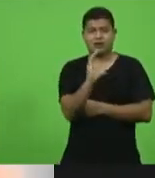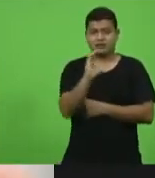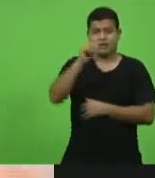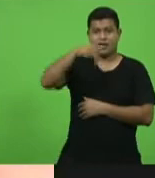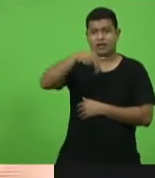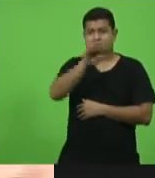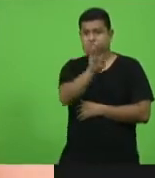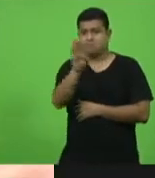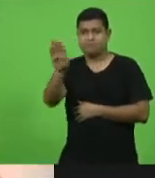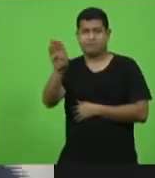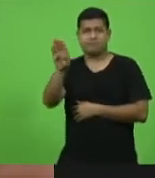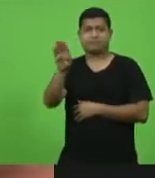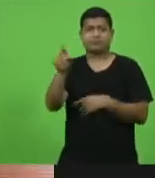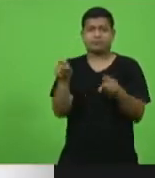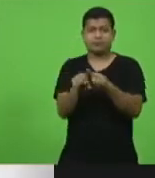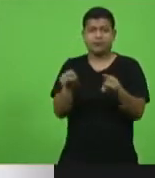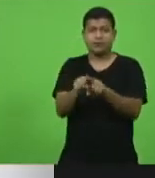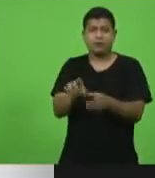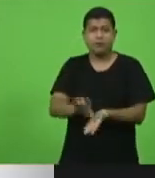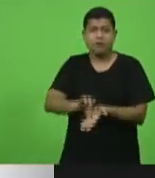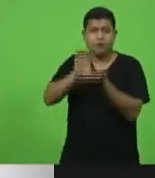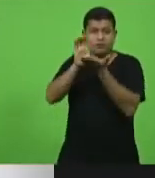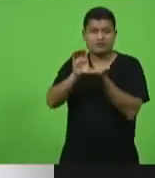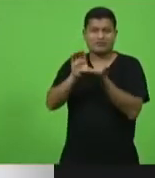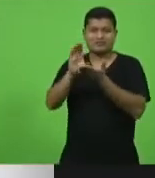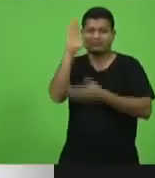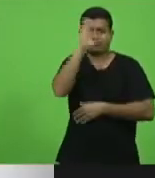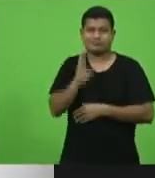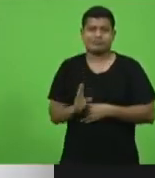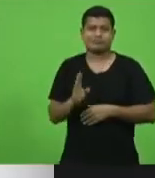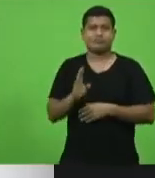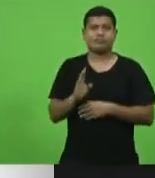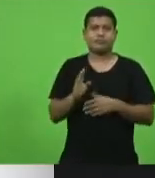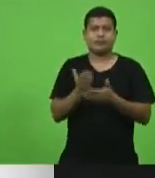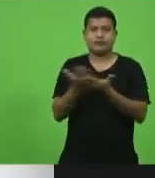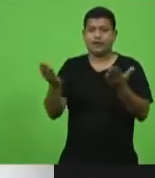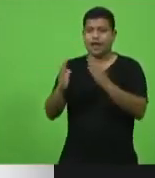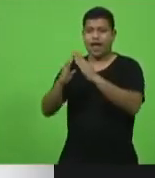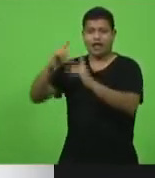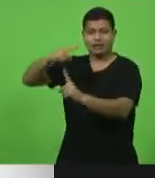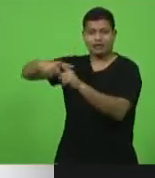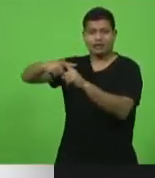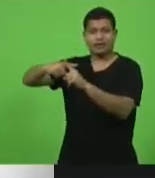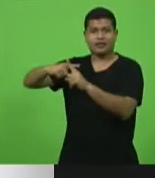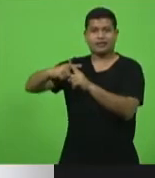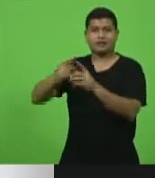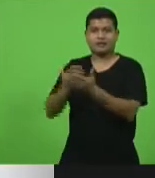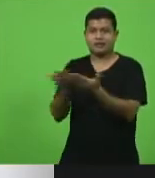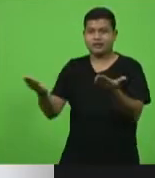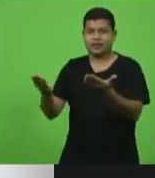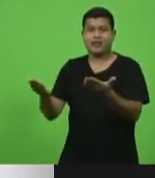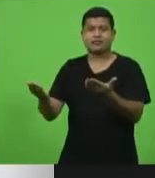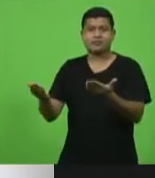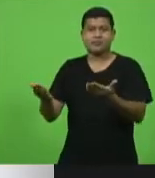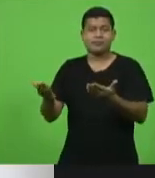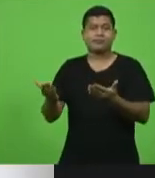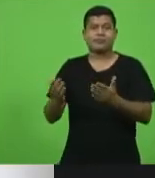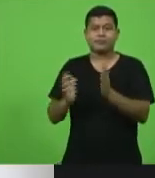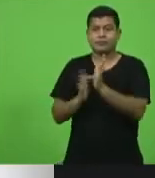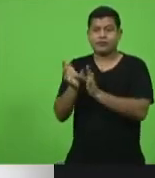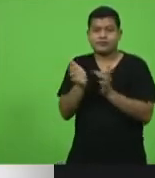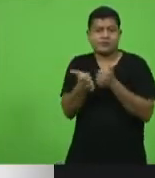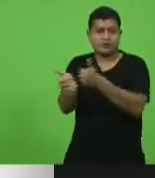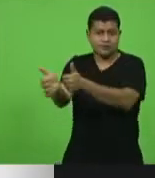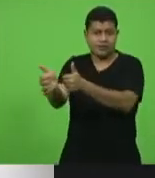e o Conselho Nacional das Igrejas Cristãs, que participa da organização desta campanha,